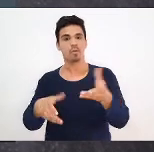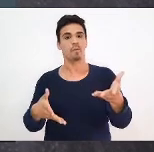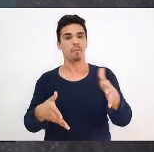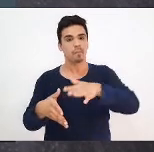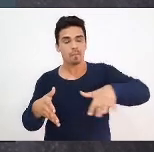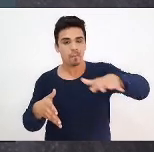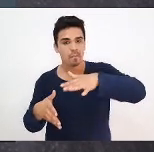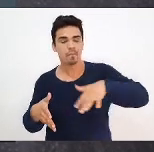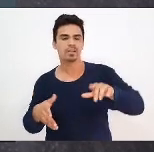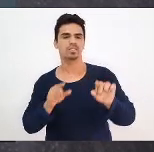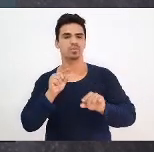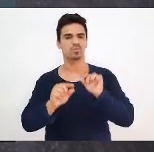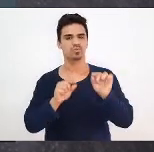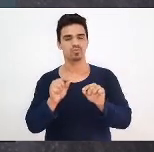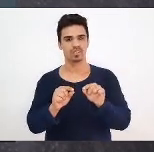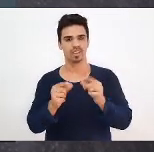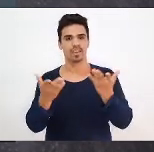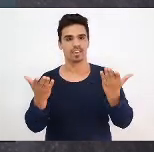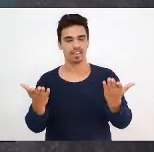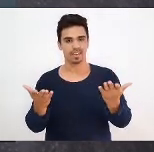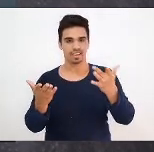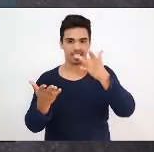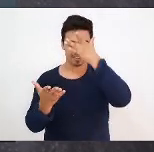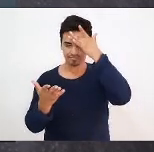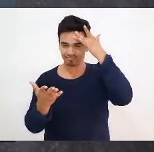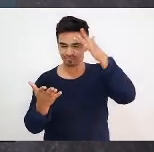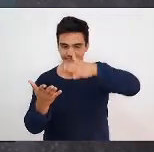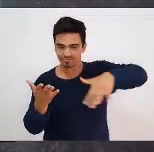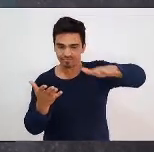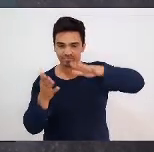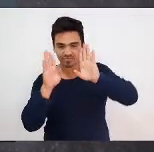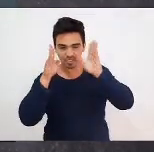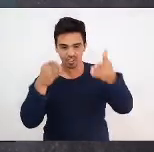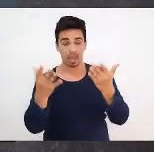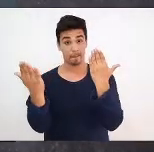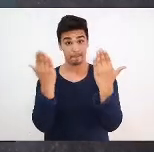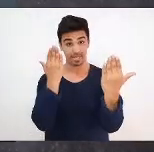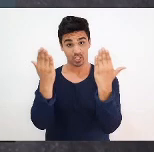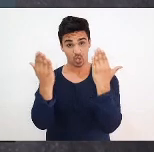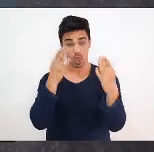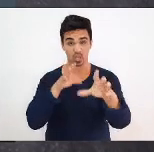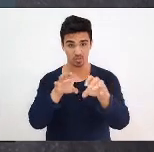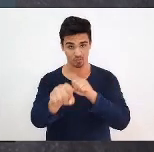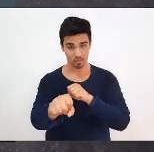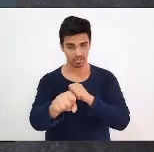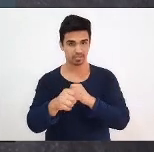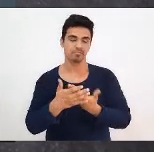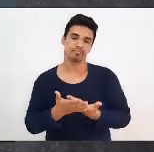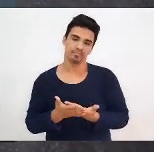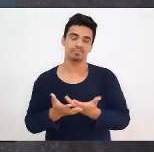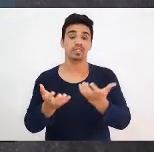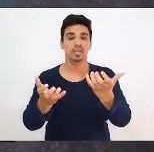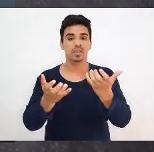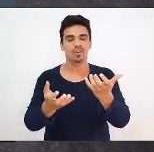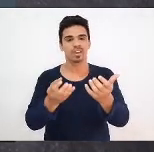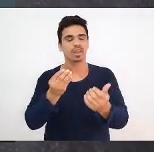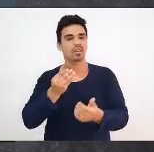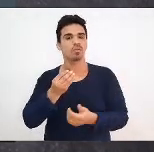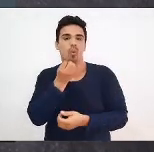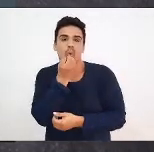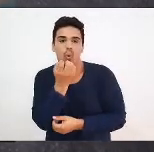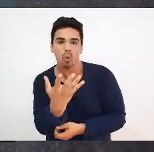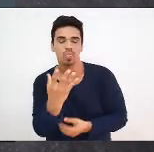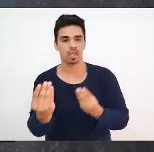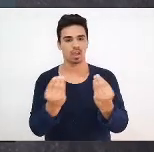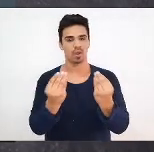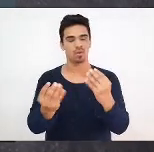especificamente aqui em psicologia, e a gente queria contar um pouco para vocês desse processo, e aí nós